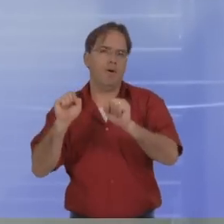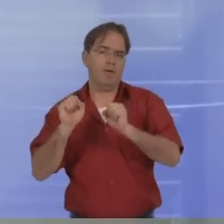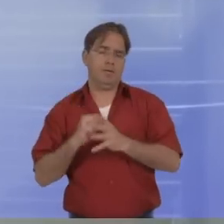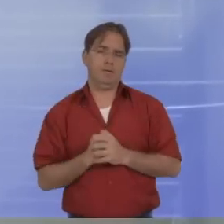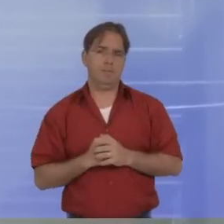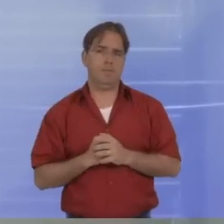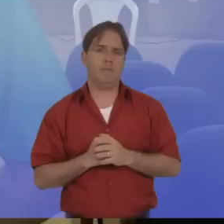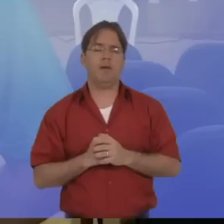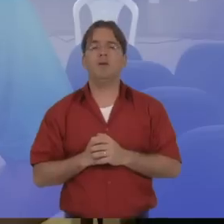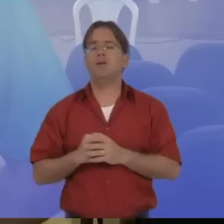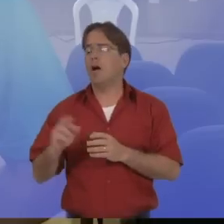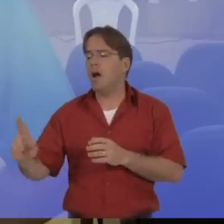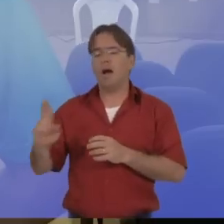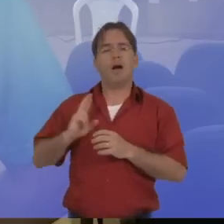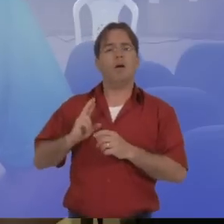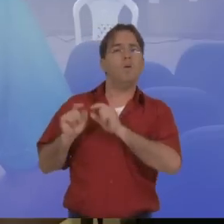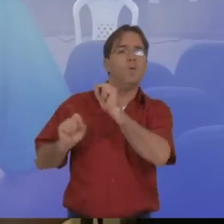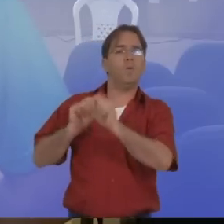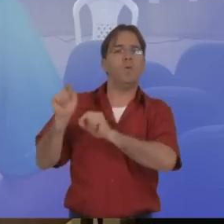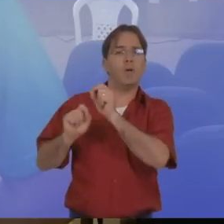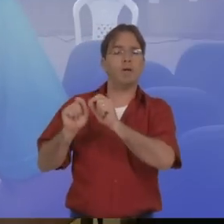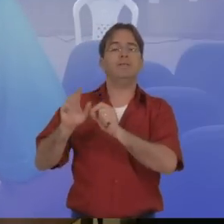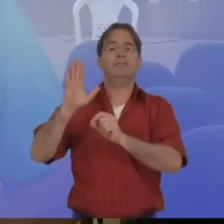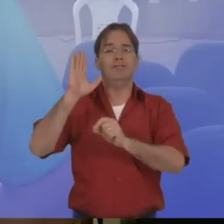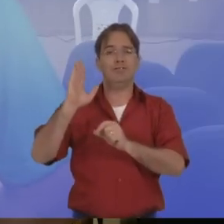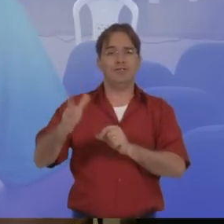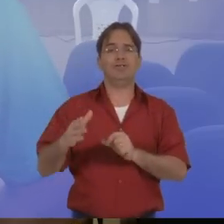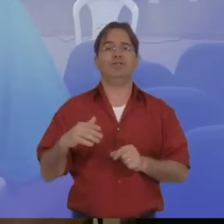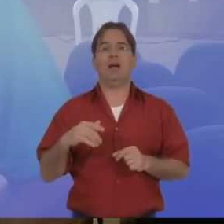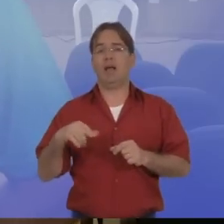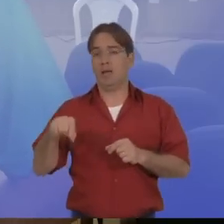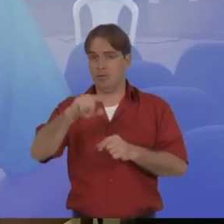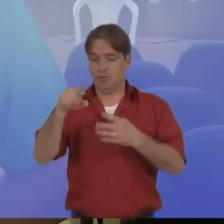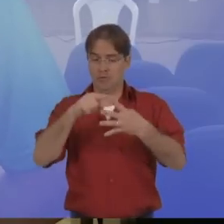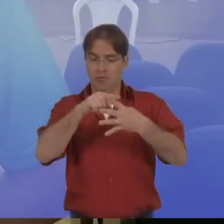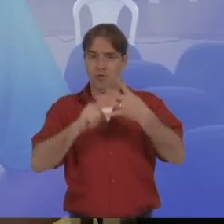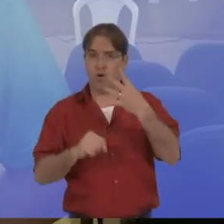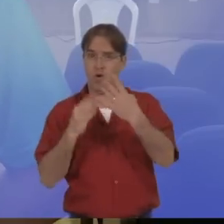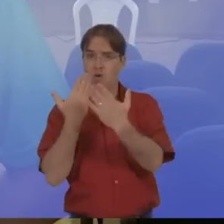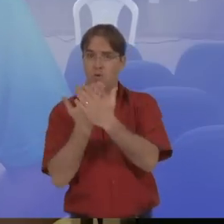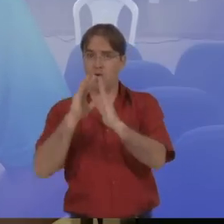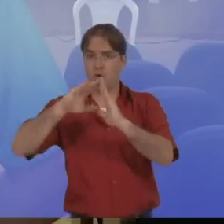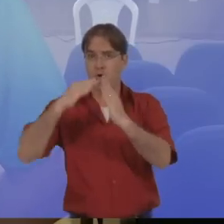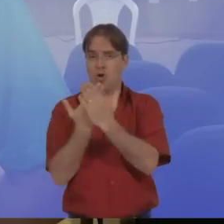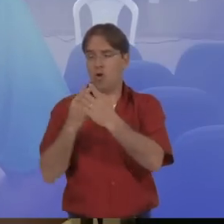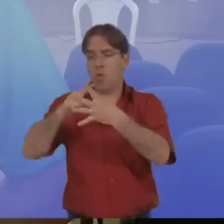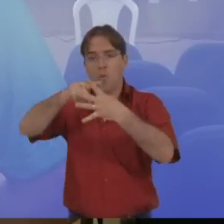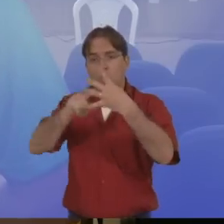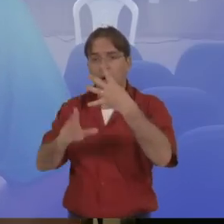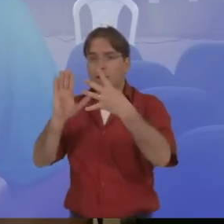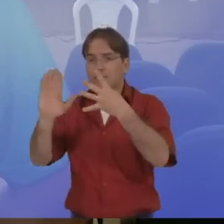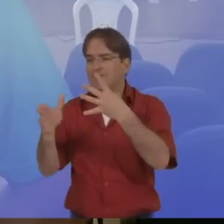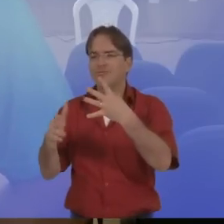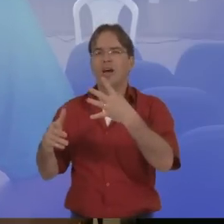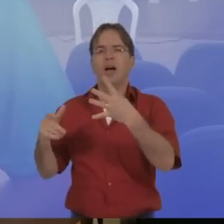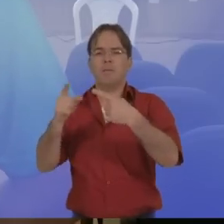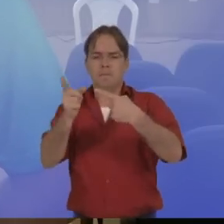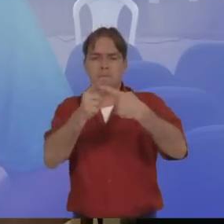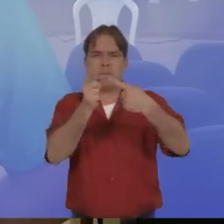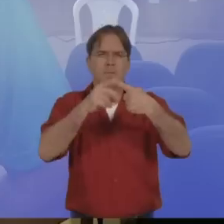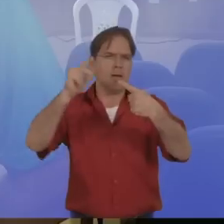para consumo humano. Os resultados, nesse momento, nós já atuamos diretamente em quatro escolas da zona rural.